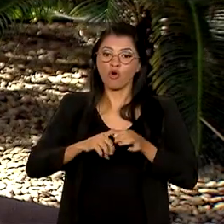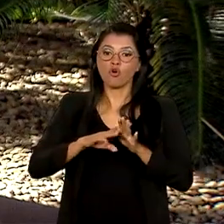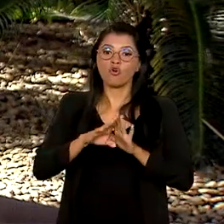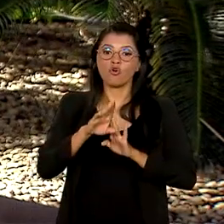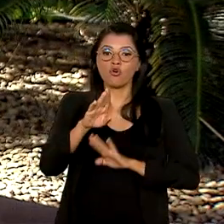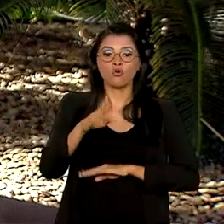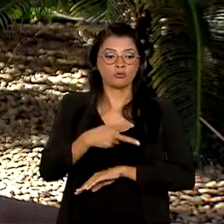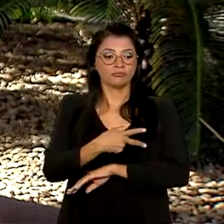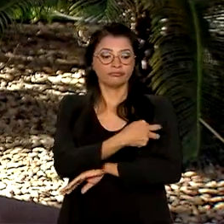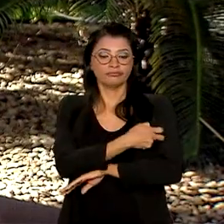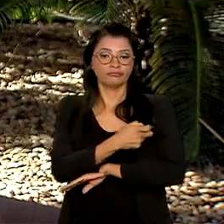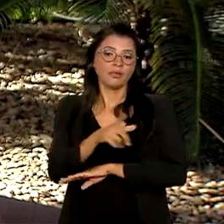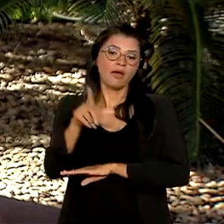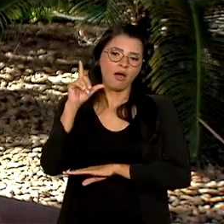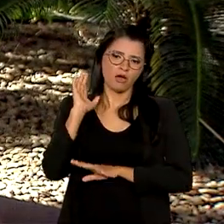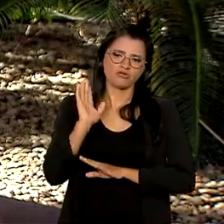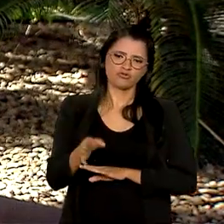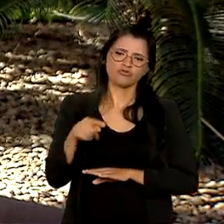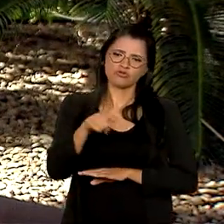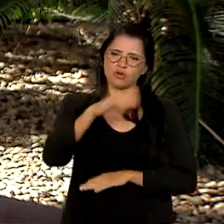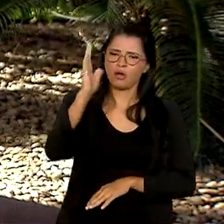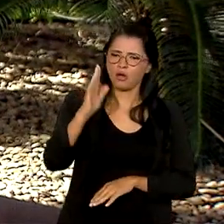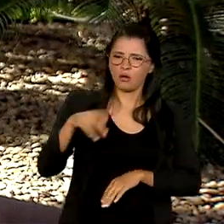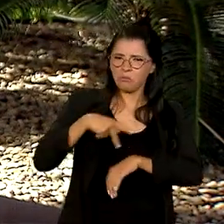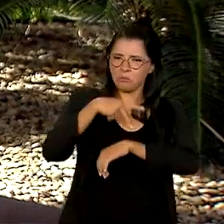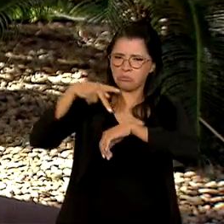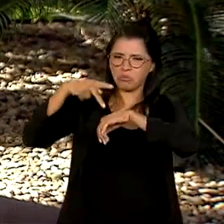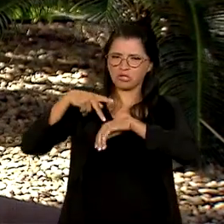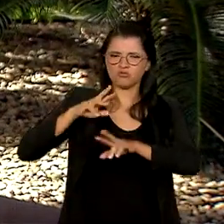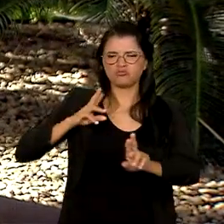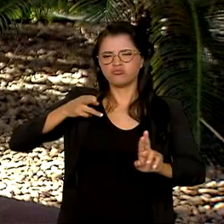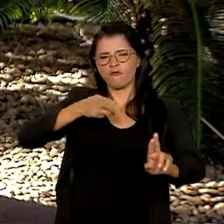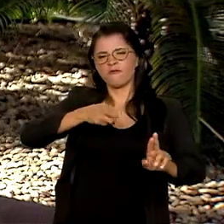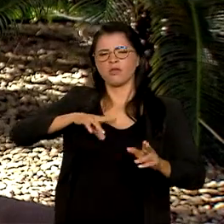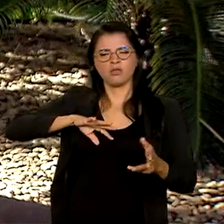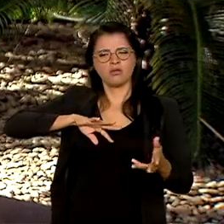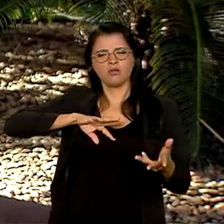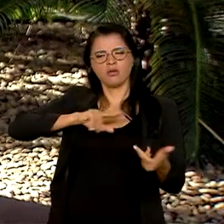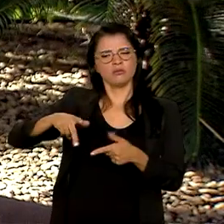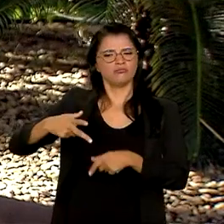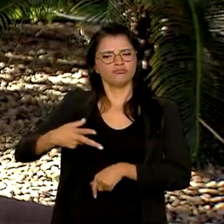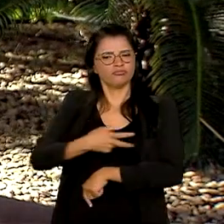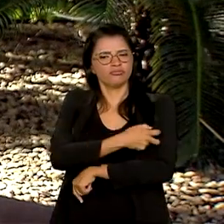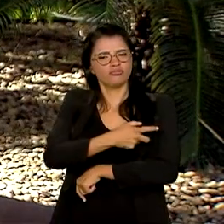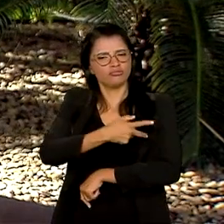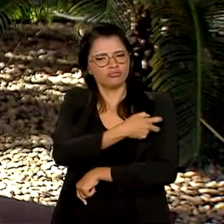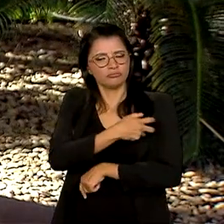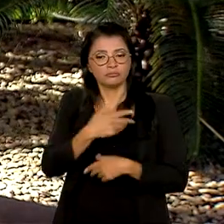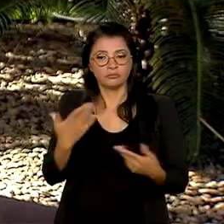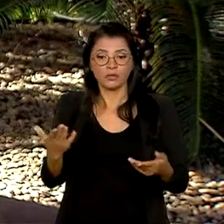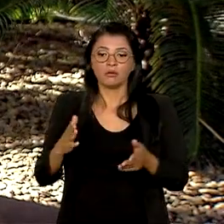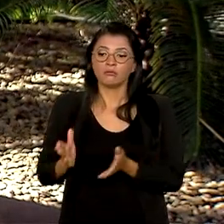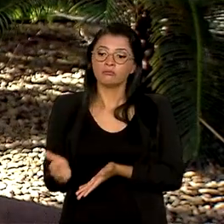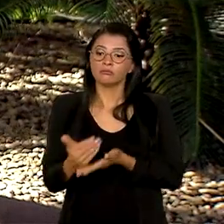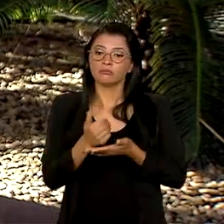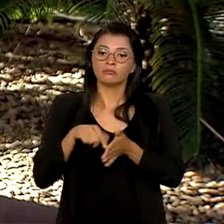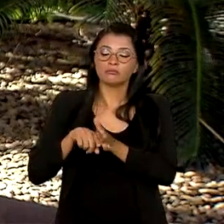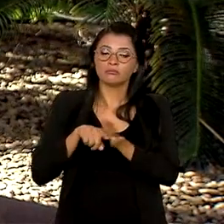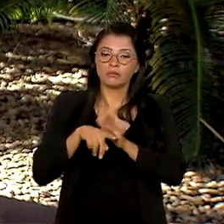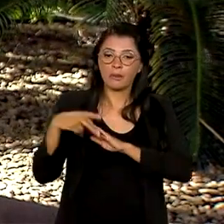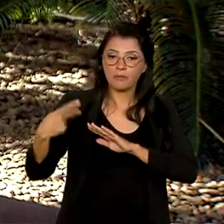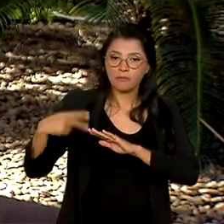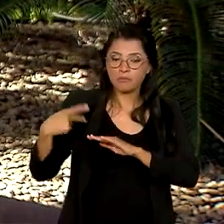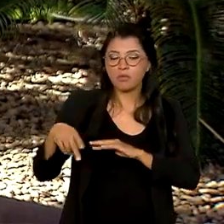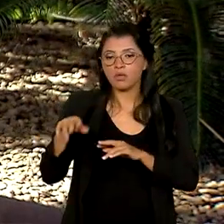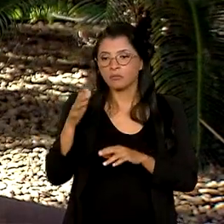dos índices que já fizeram do país uma referência mundial em imunização. O levantamento, conduzido pelo